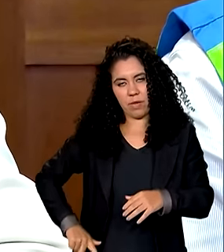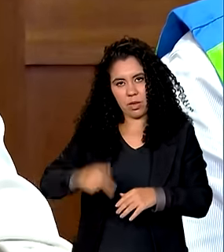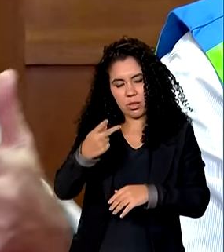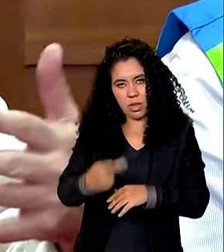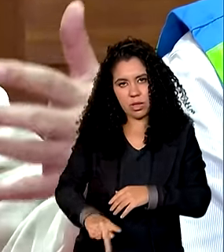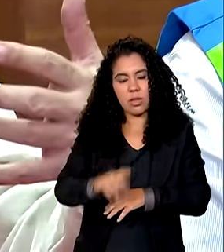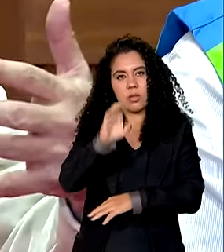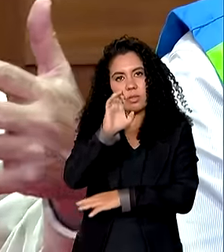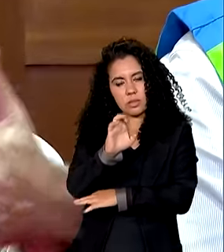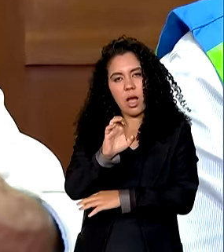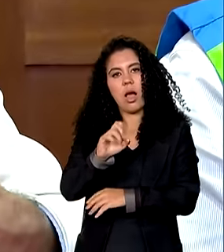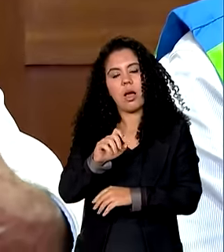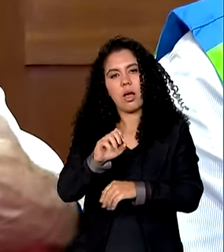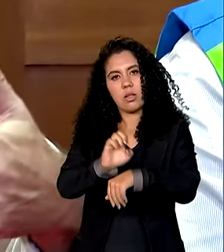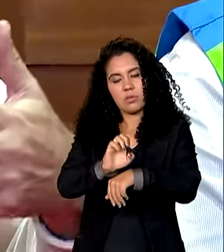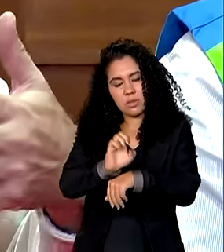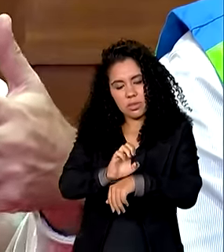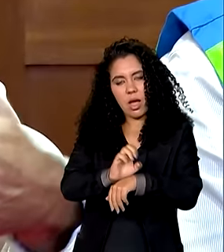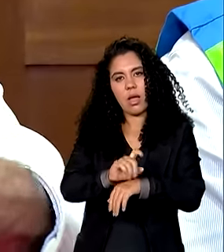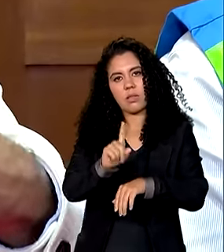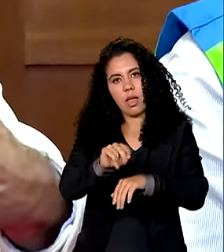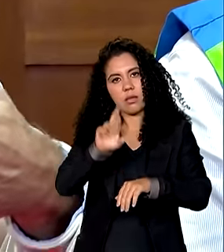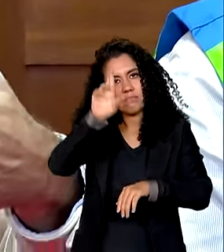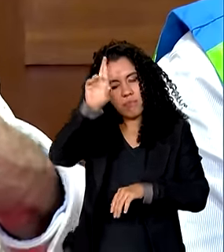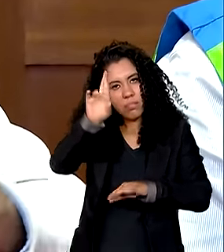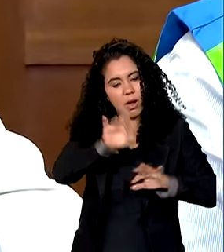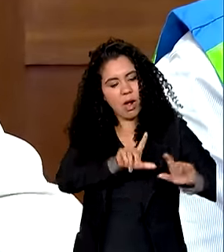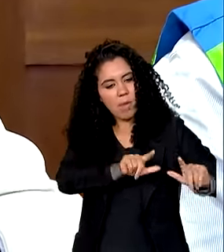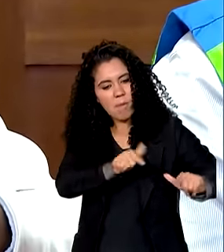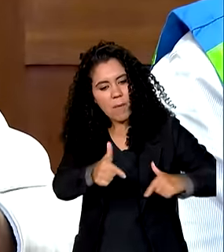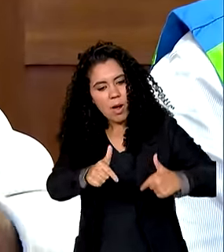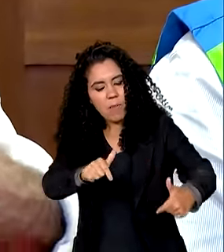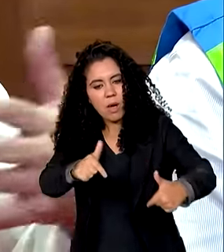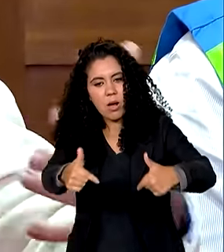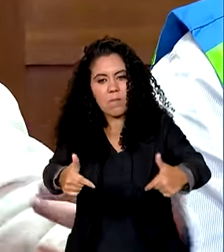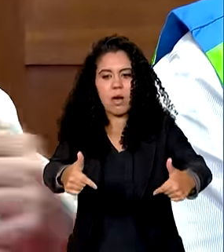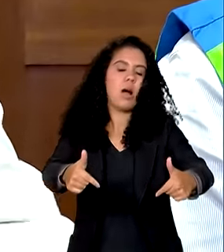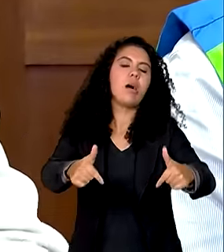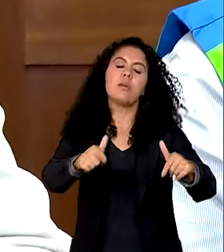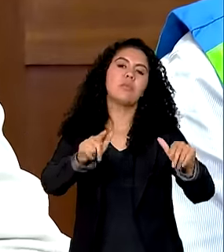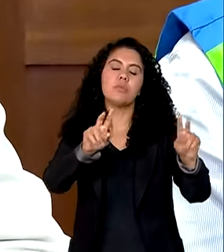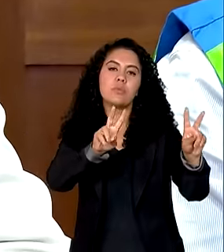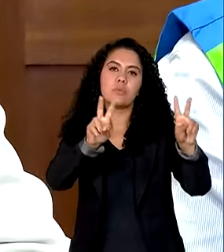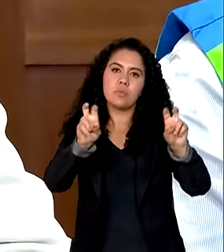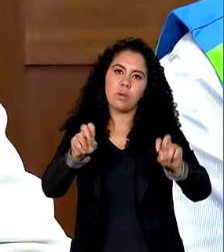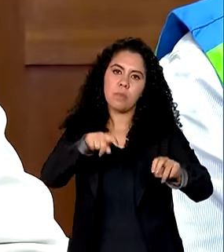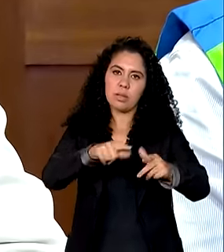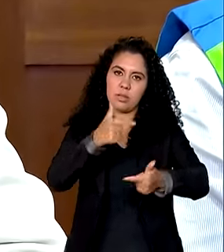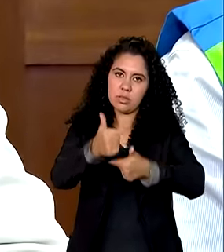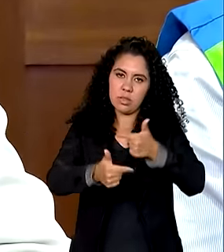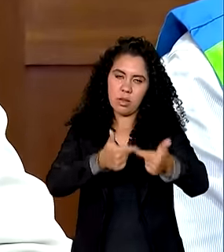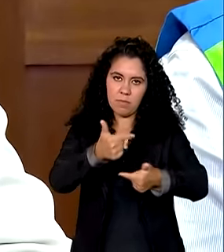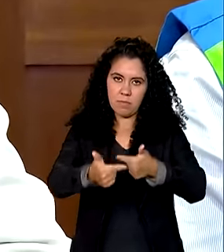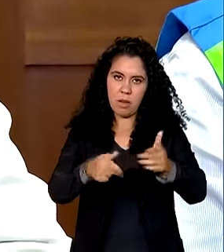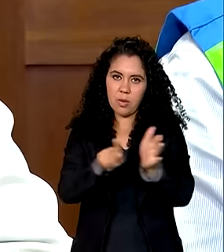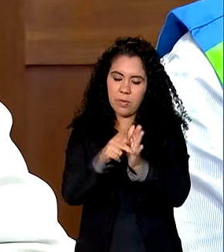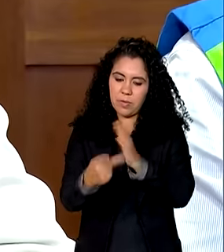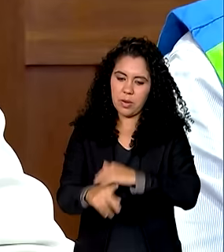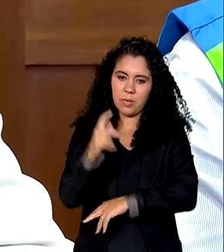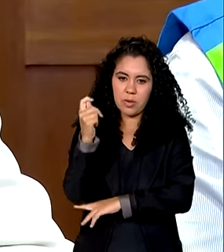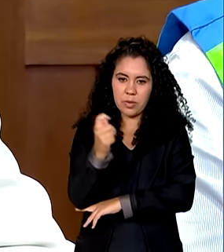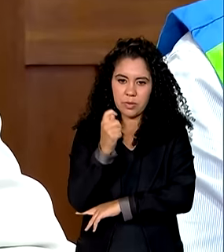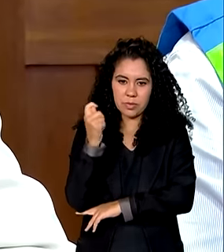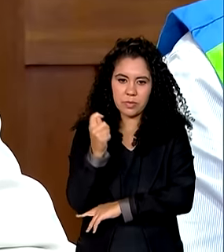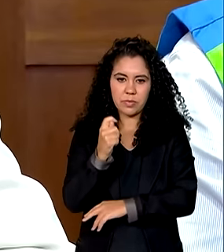civil do estado que é quem coordena todas as operações relativas a esse trabalho que está sendo feito no Rio Grande do Sul o